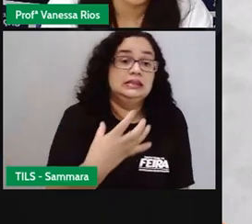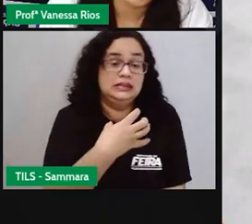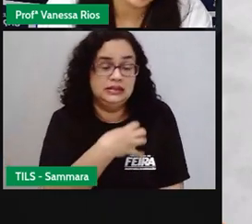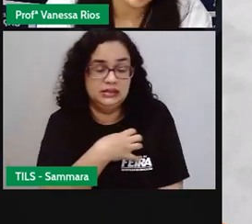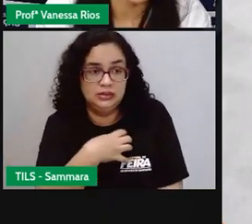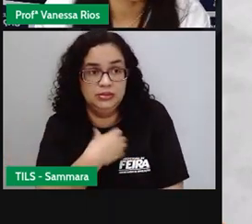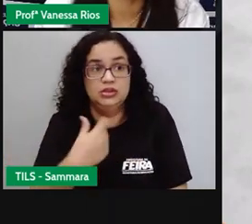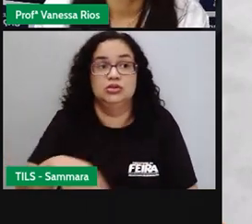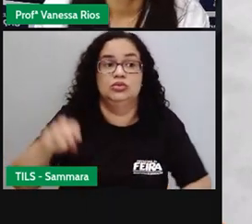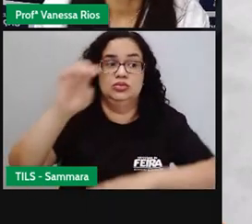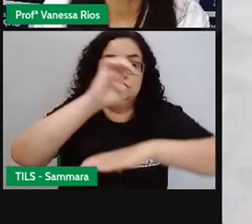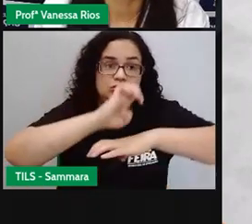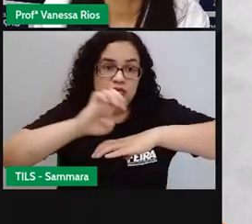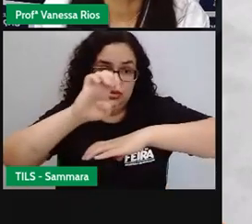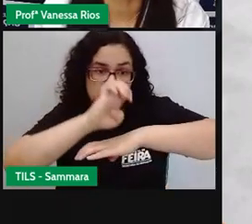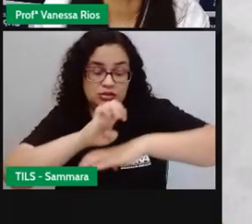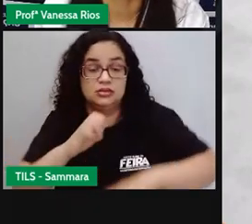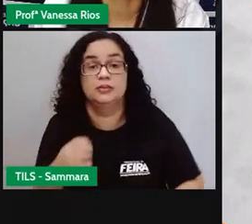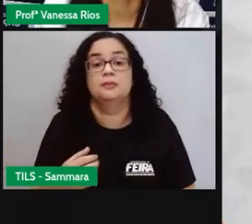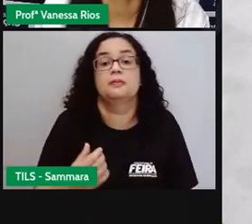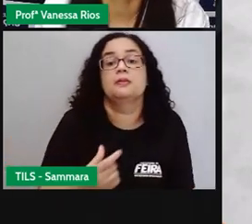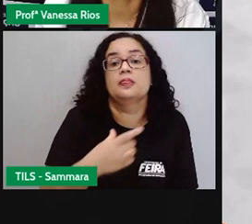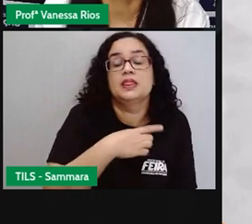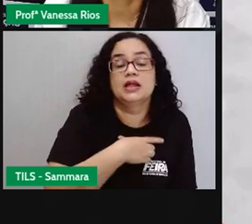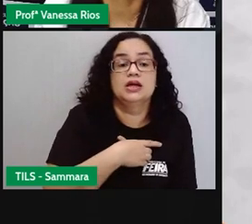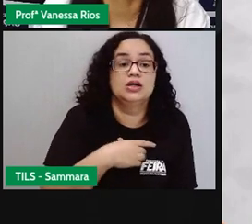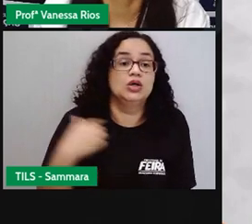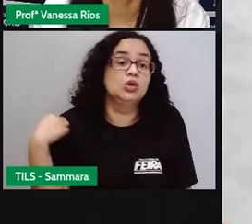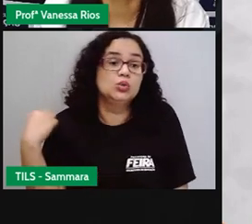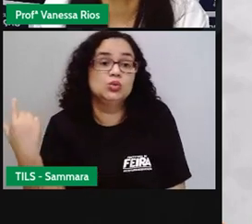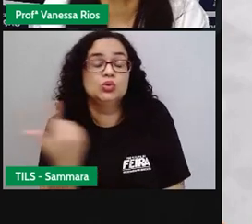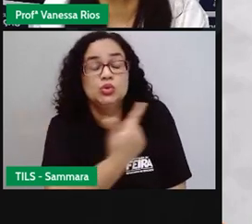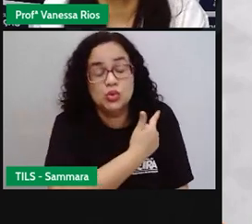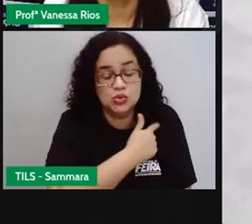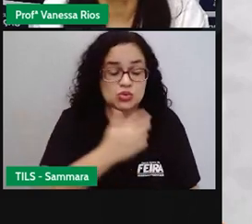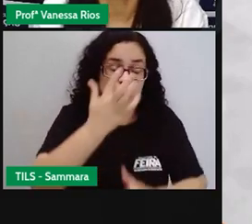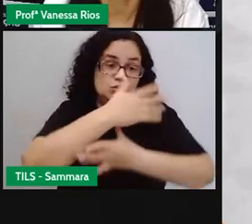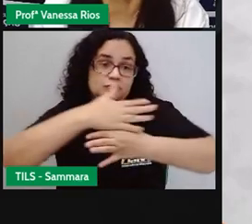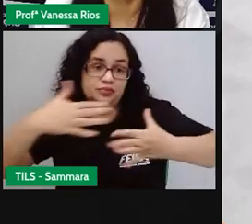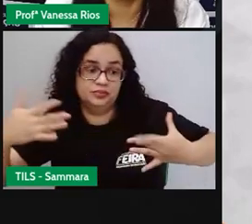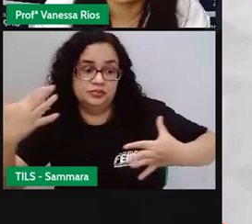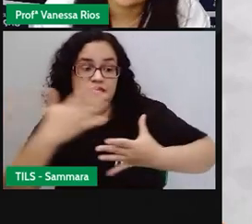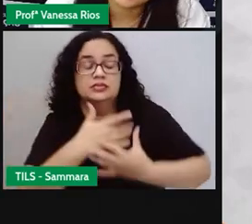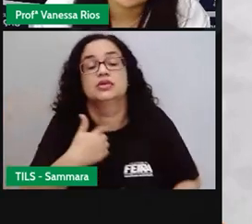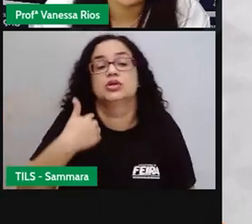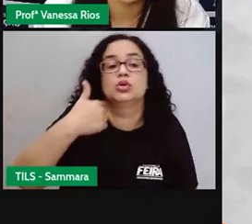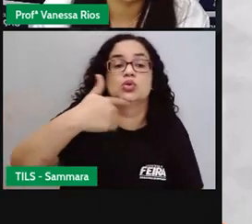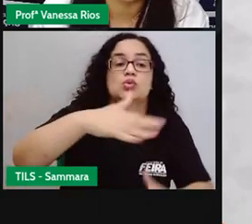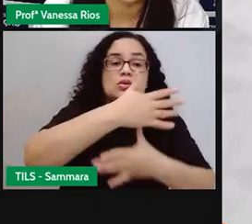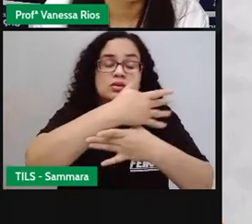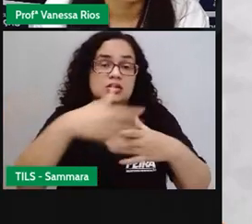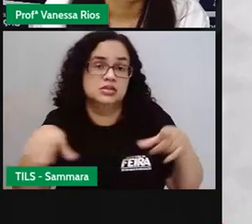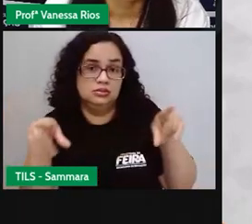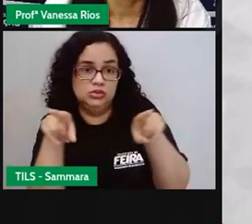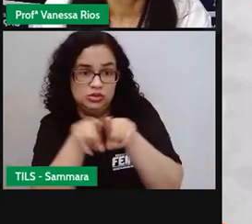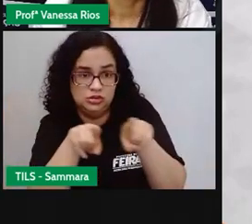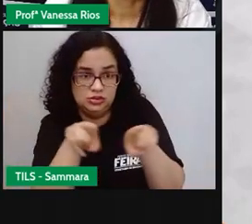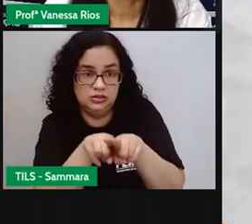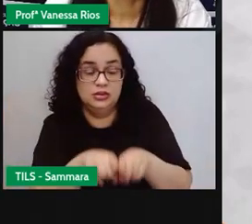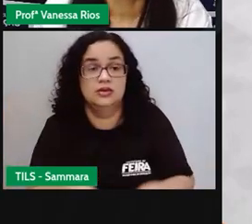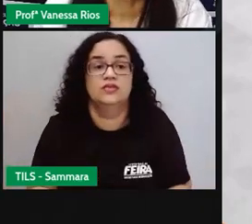também os outros Estados, e também relacionado ao nosso município e aos outros municípios também.